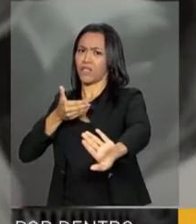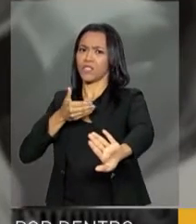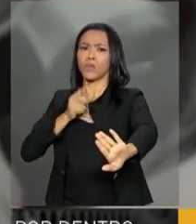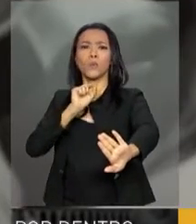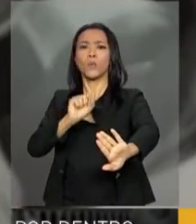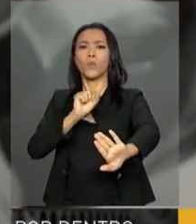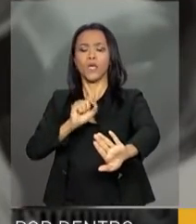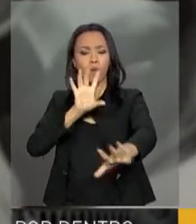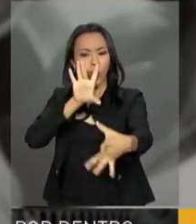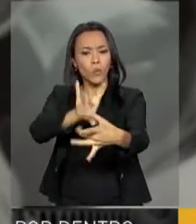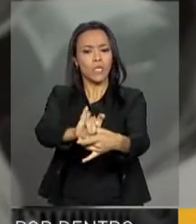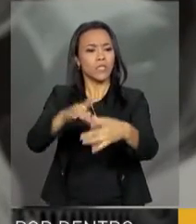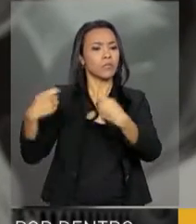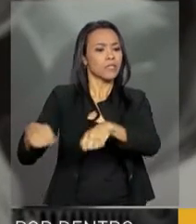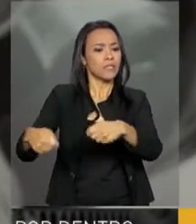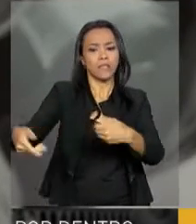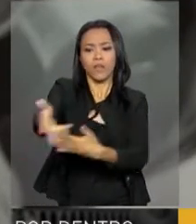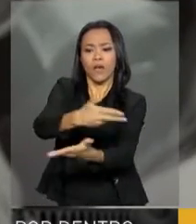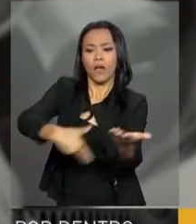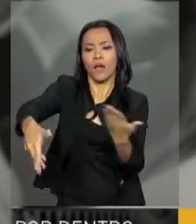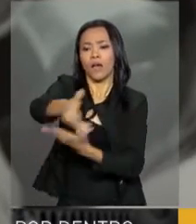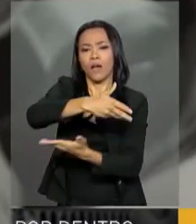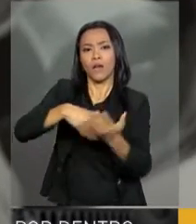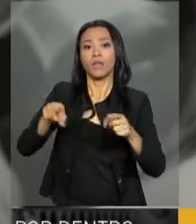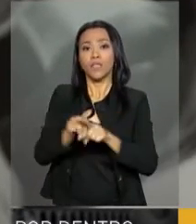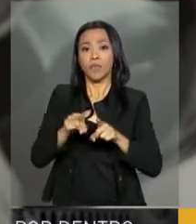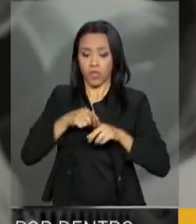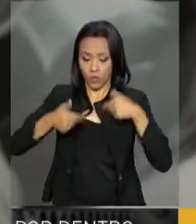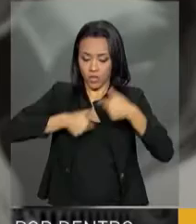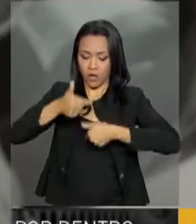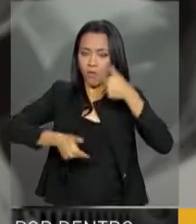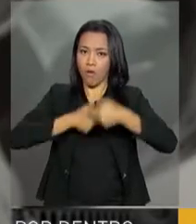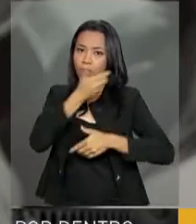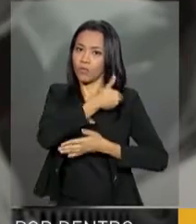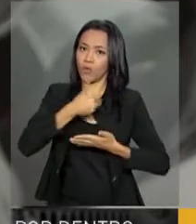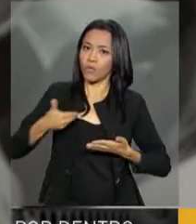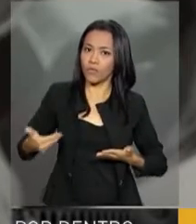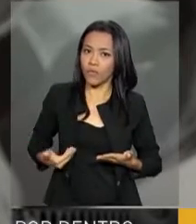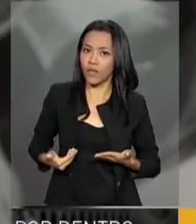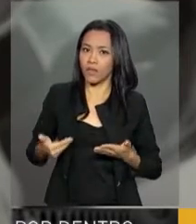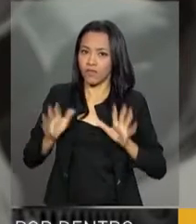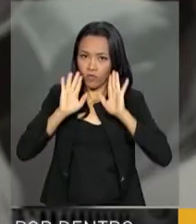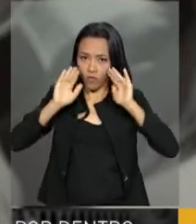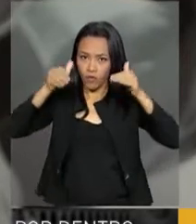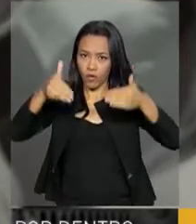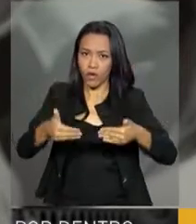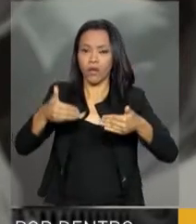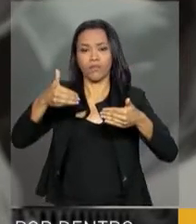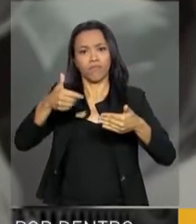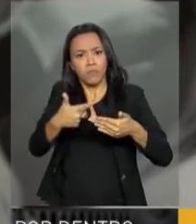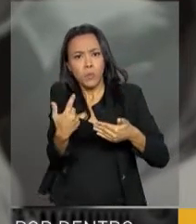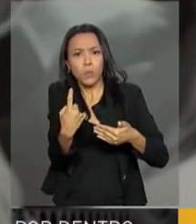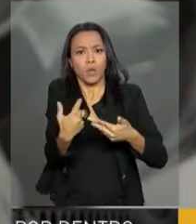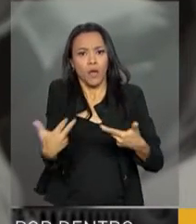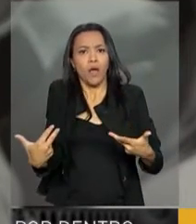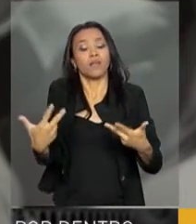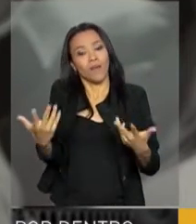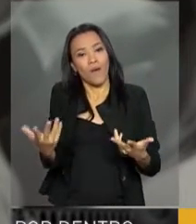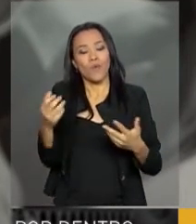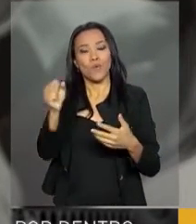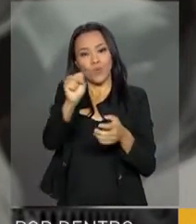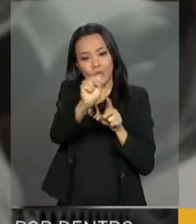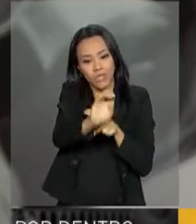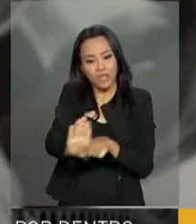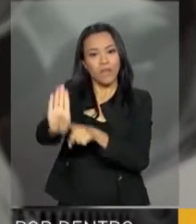o que o Brasil real precisa e as ações de um governo excessivamente centralizado. O SEBRAE está exatamente